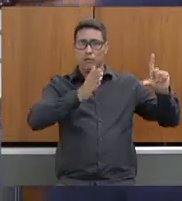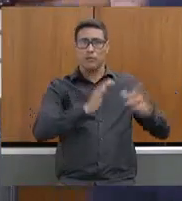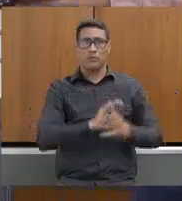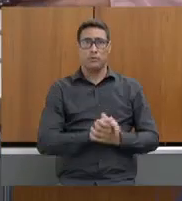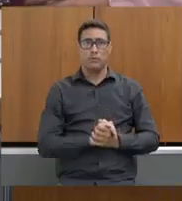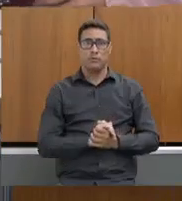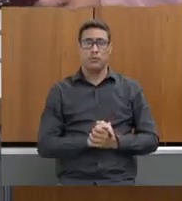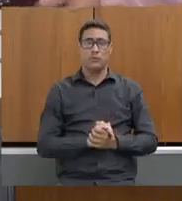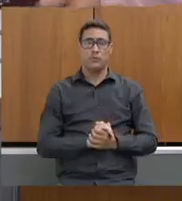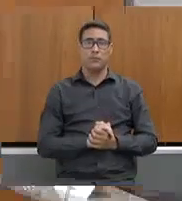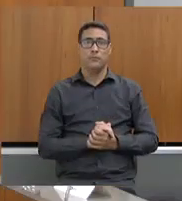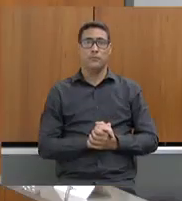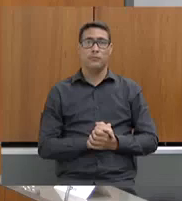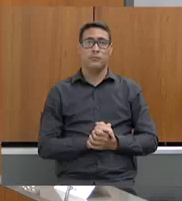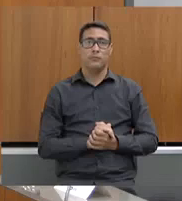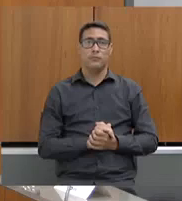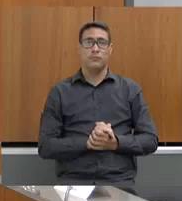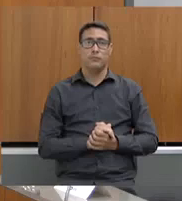Obrigada.